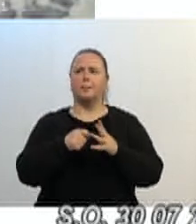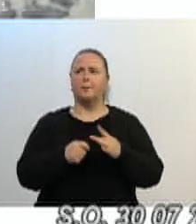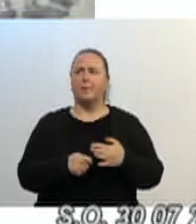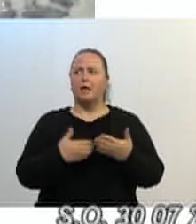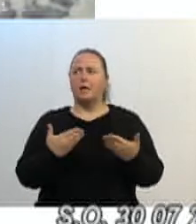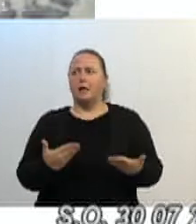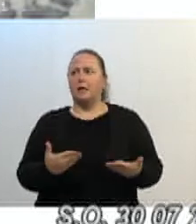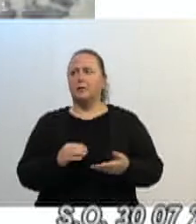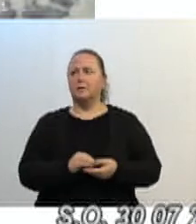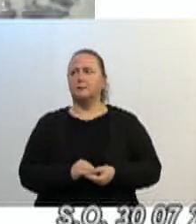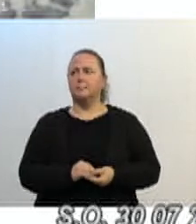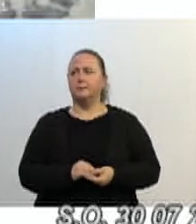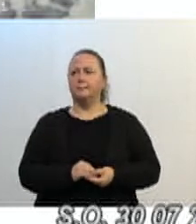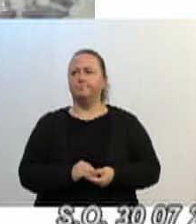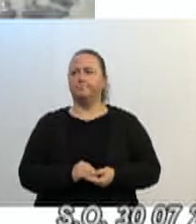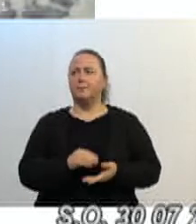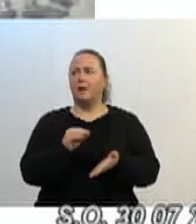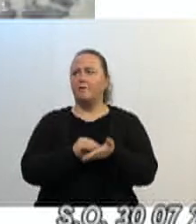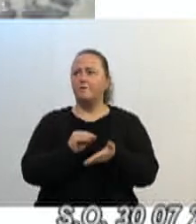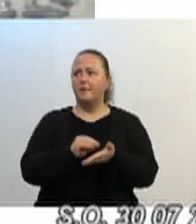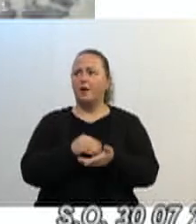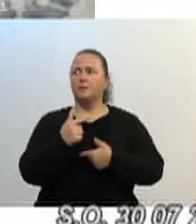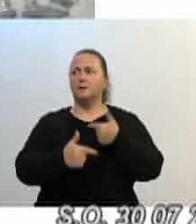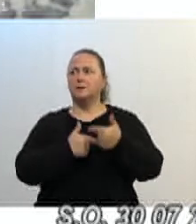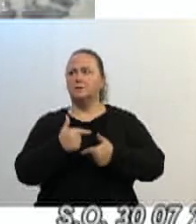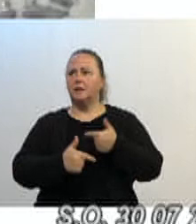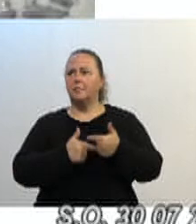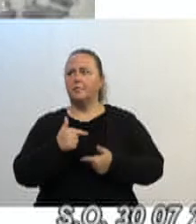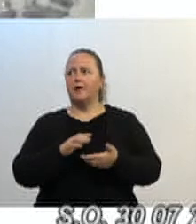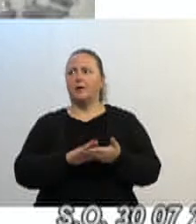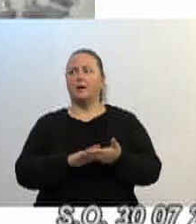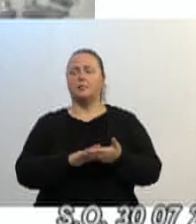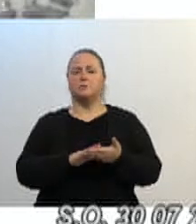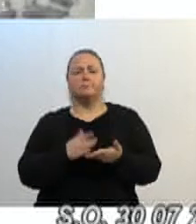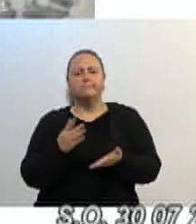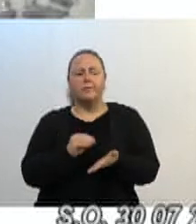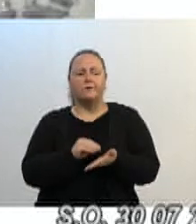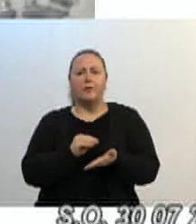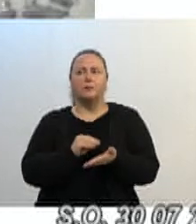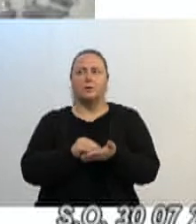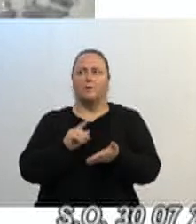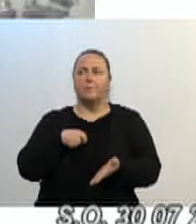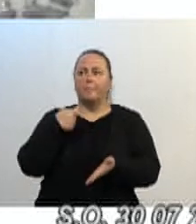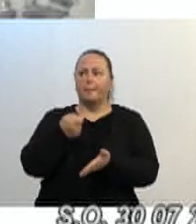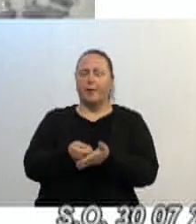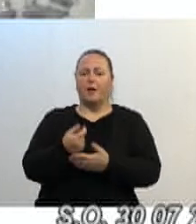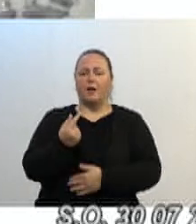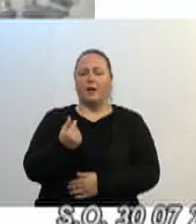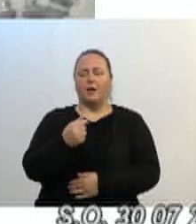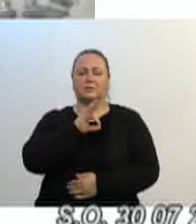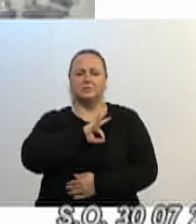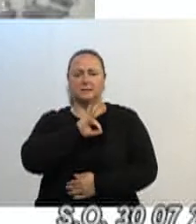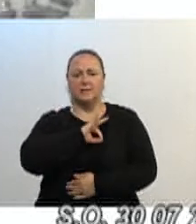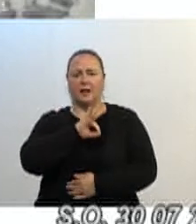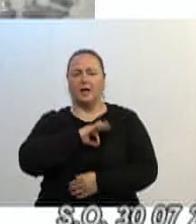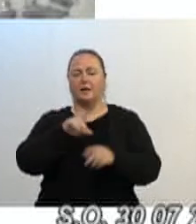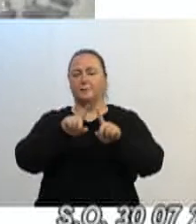em atividade e estão pagando as remunerações dos servidores e querem